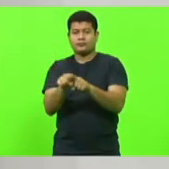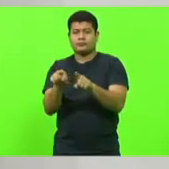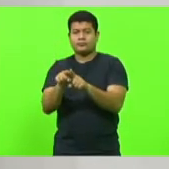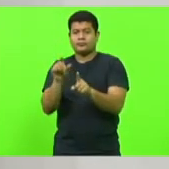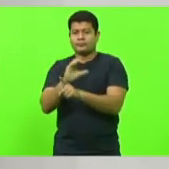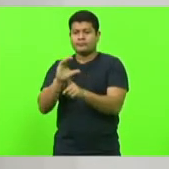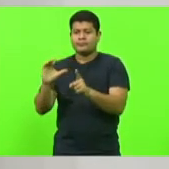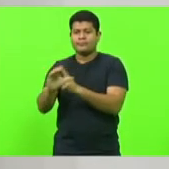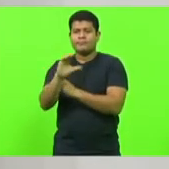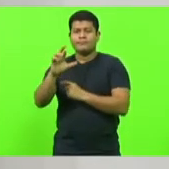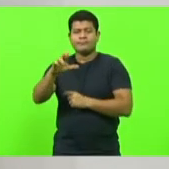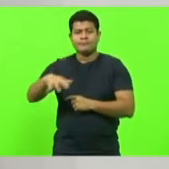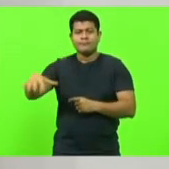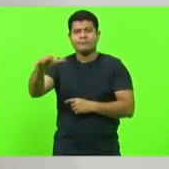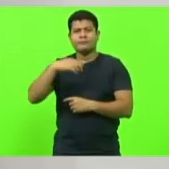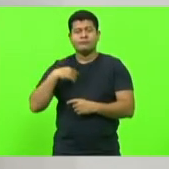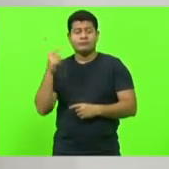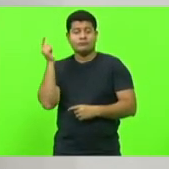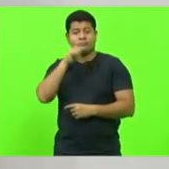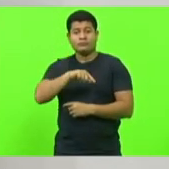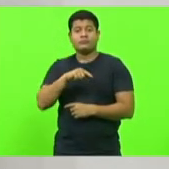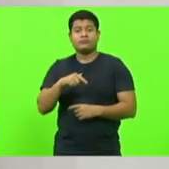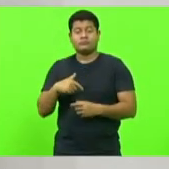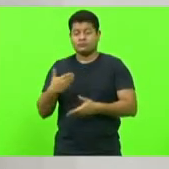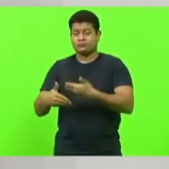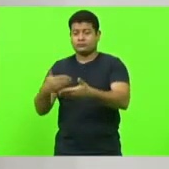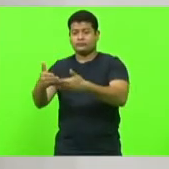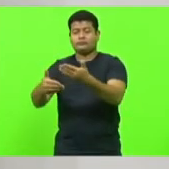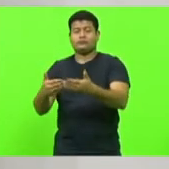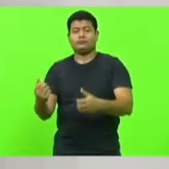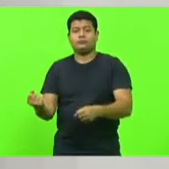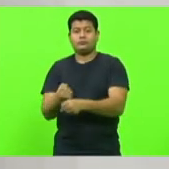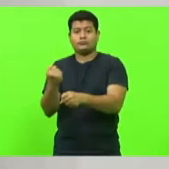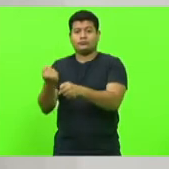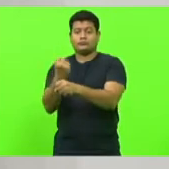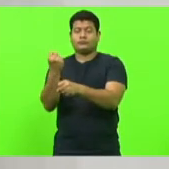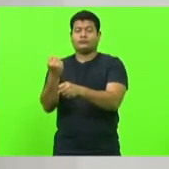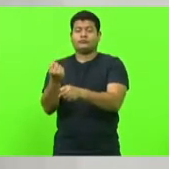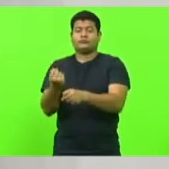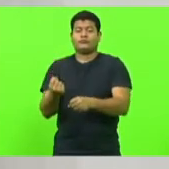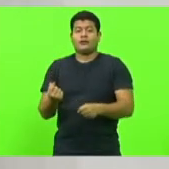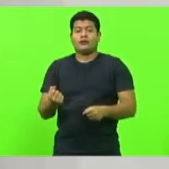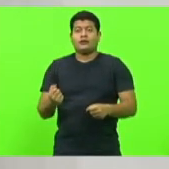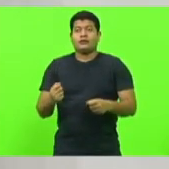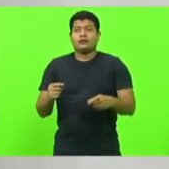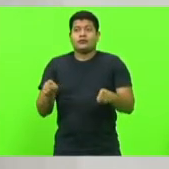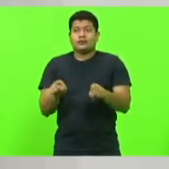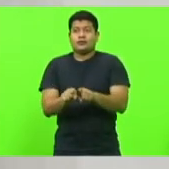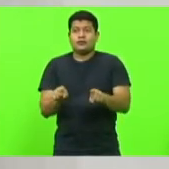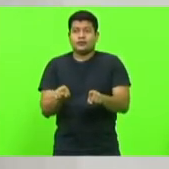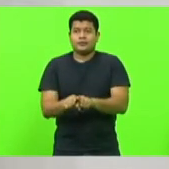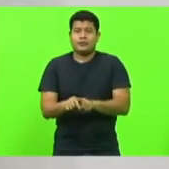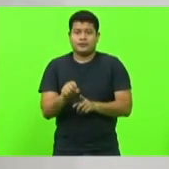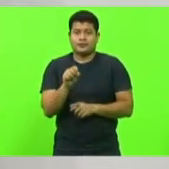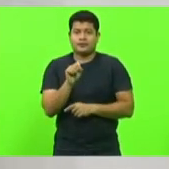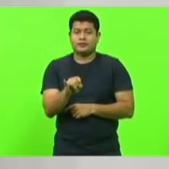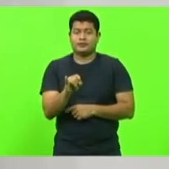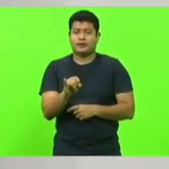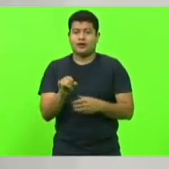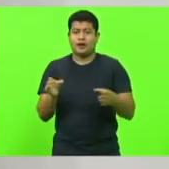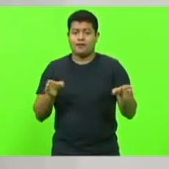nós possamos adiantar essa obra e ainda, se possível, nesse governo,